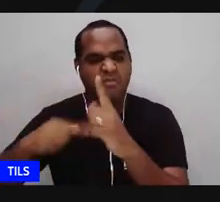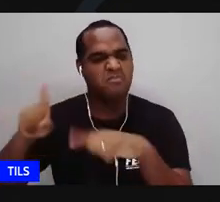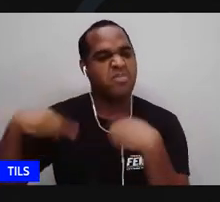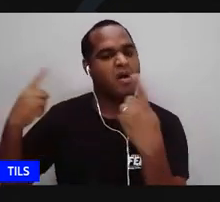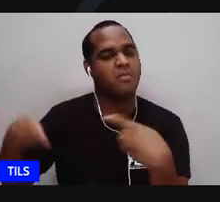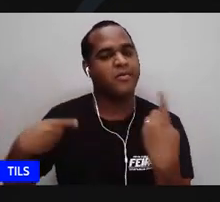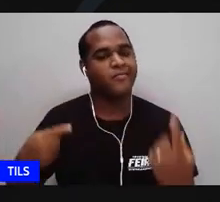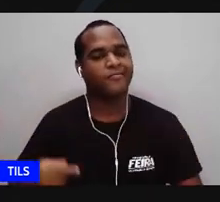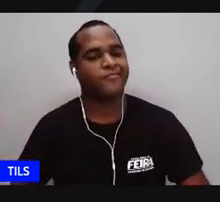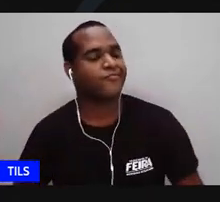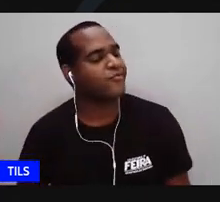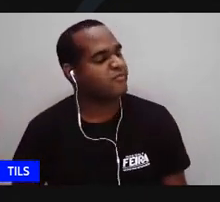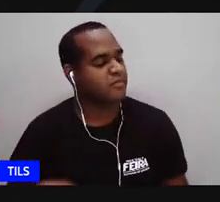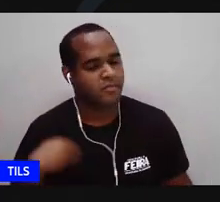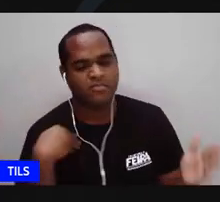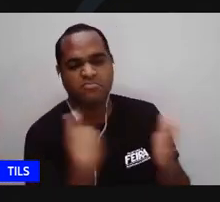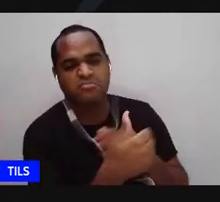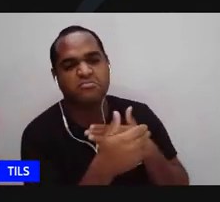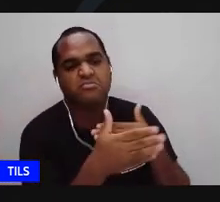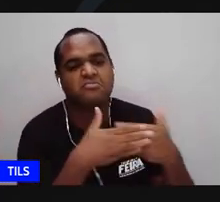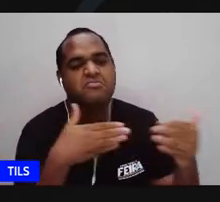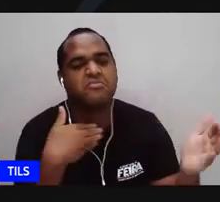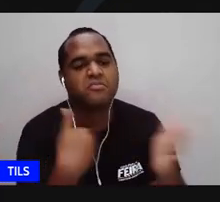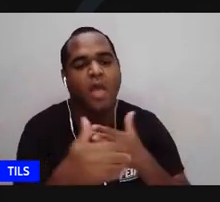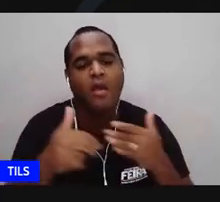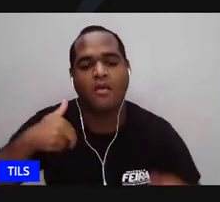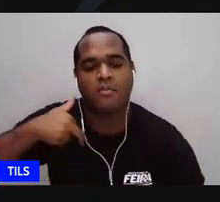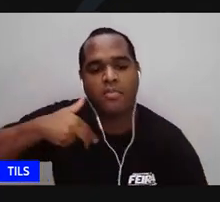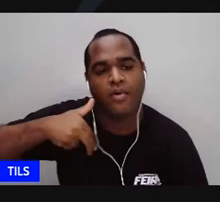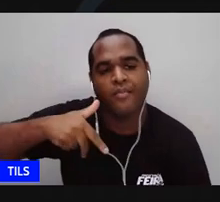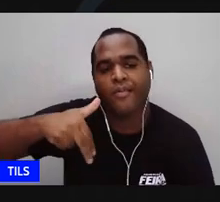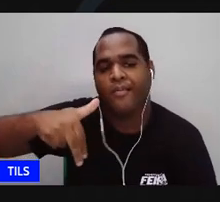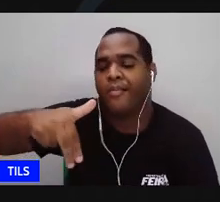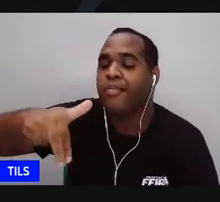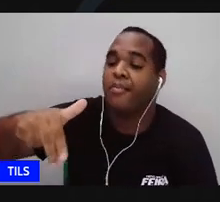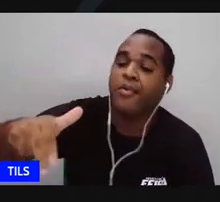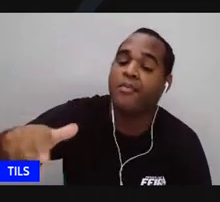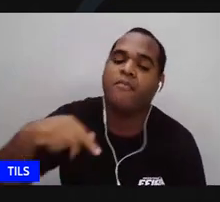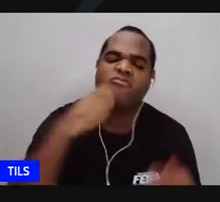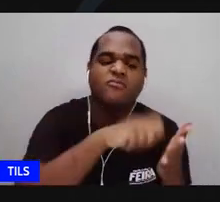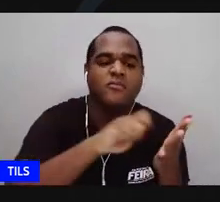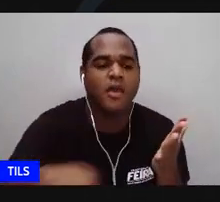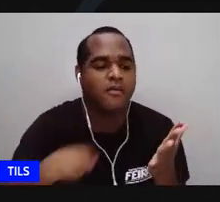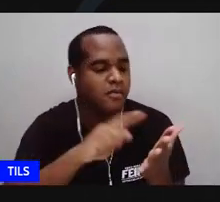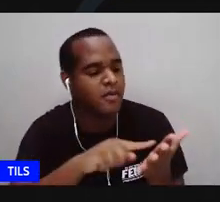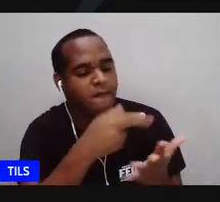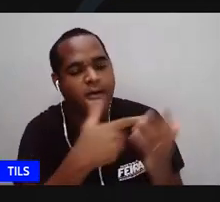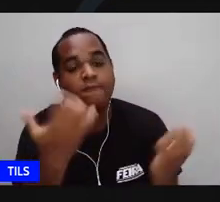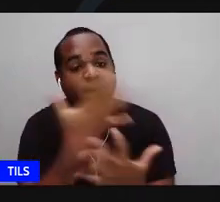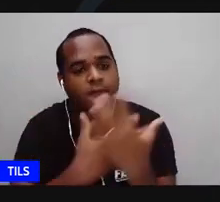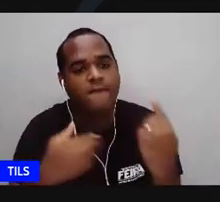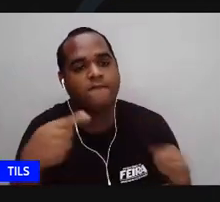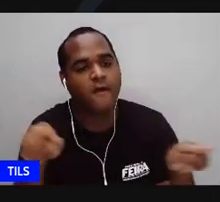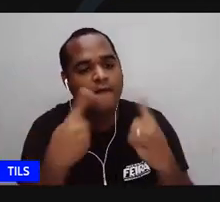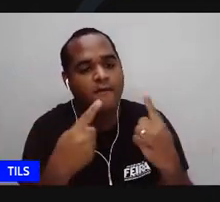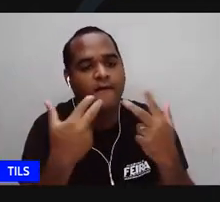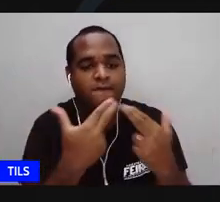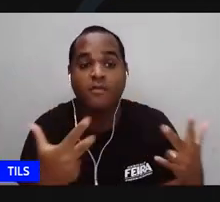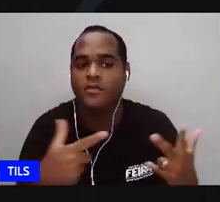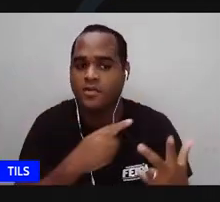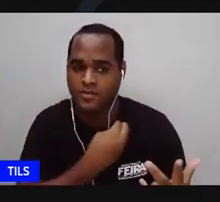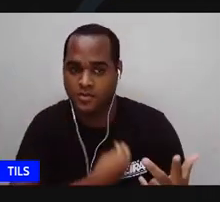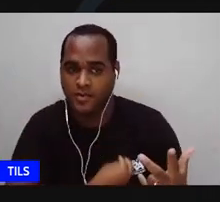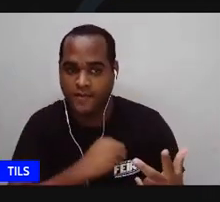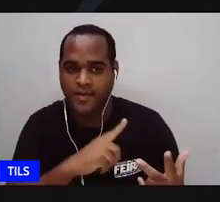e ela chameando seguindo a peita dela escrevendo cantando vivendo apesar de tudo que dizia